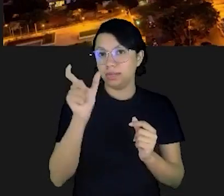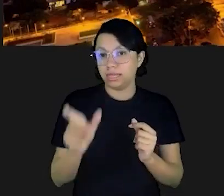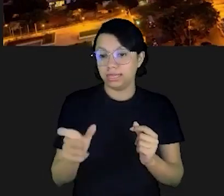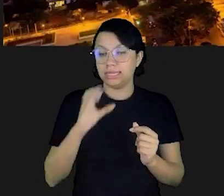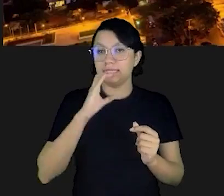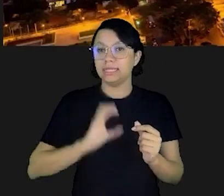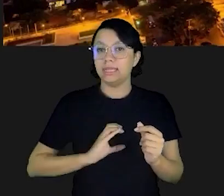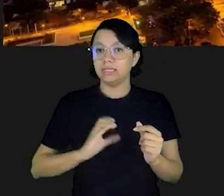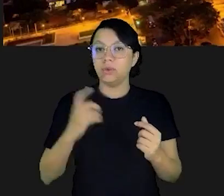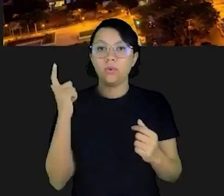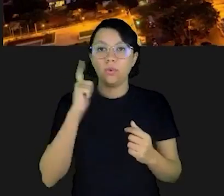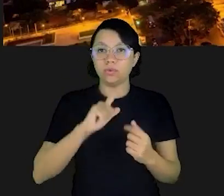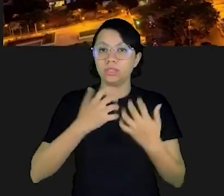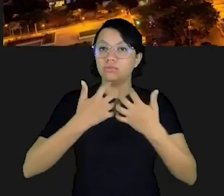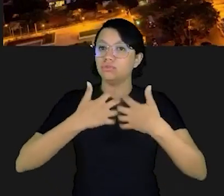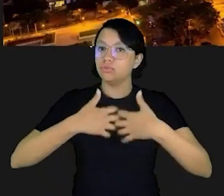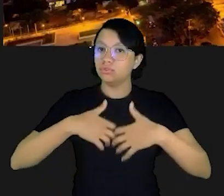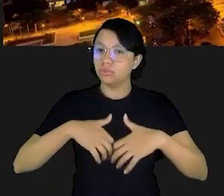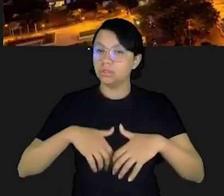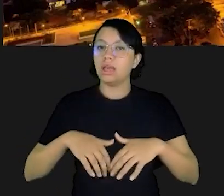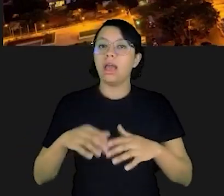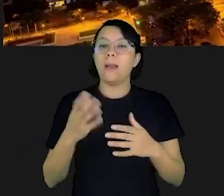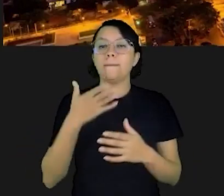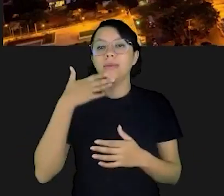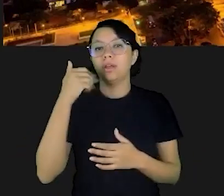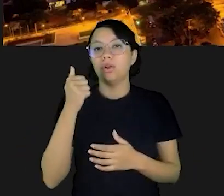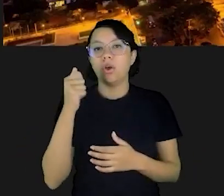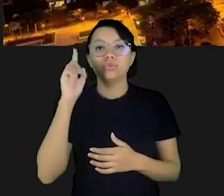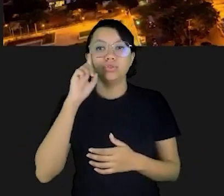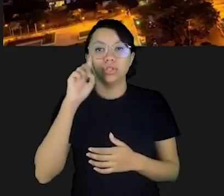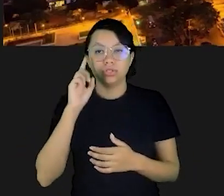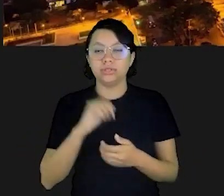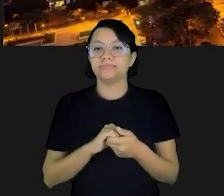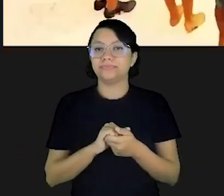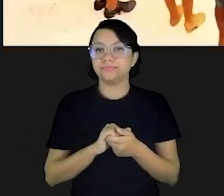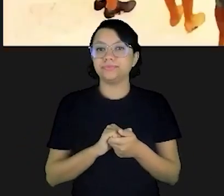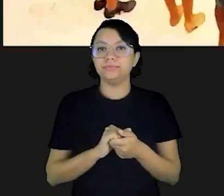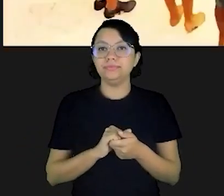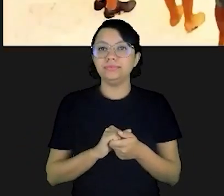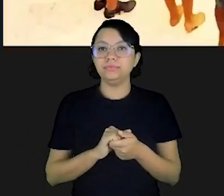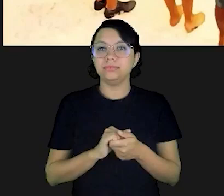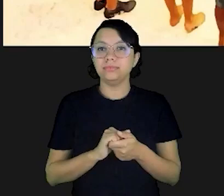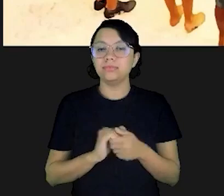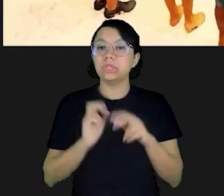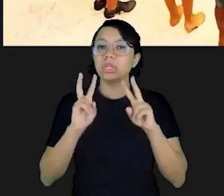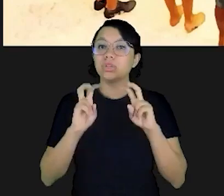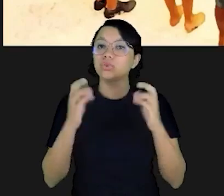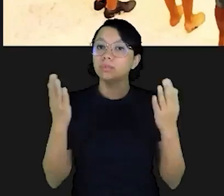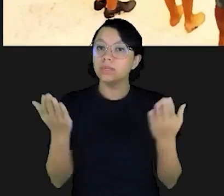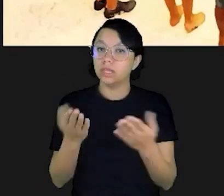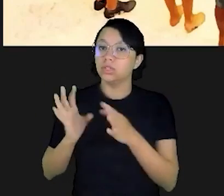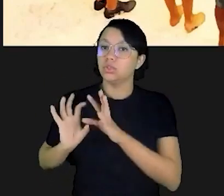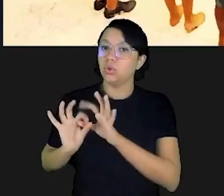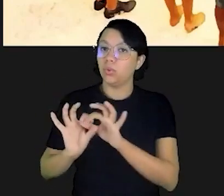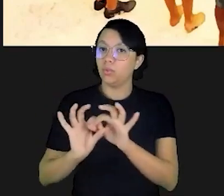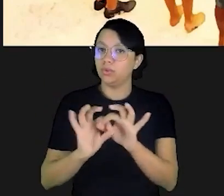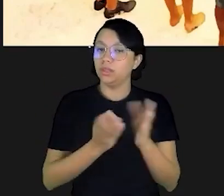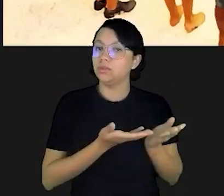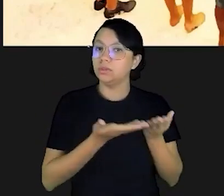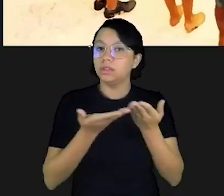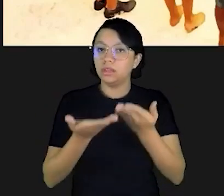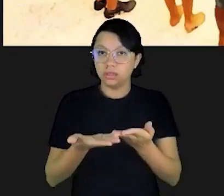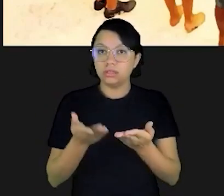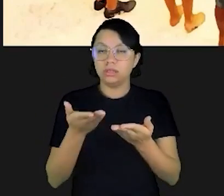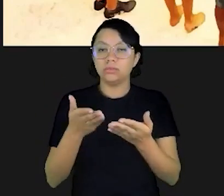cidadão possa funcionar melhor no seu dia a dia. E é exatamente neste contexto que nós